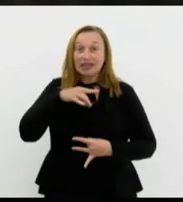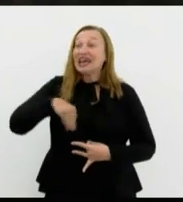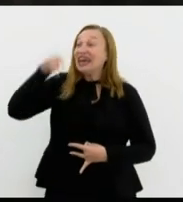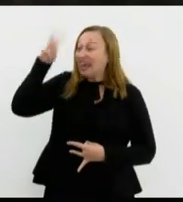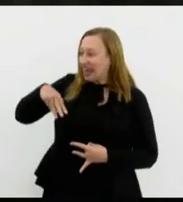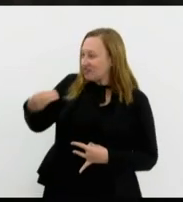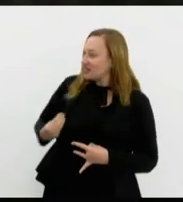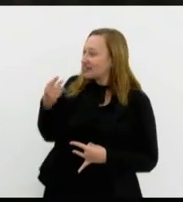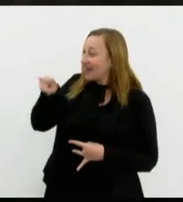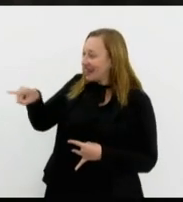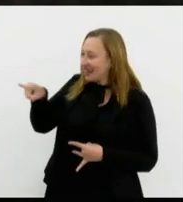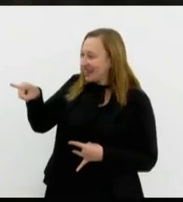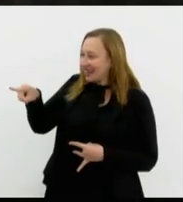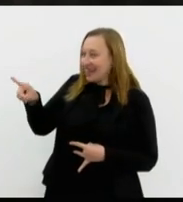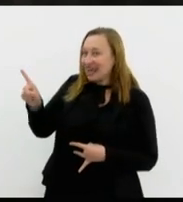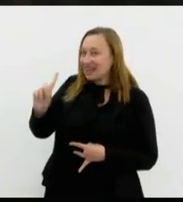era.